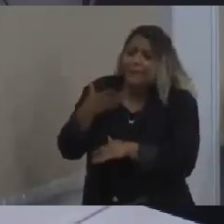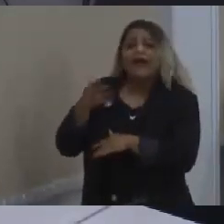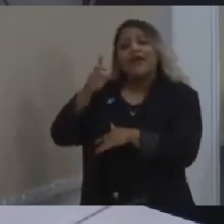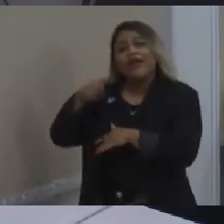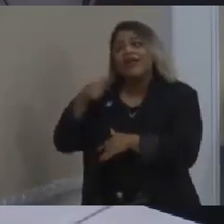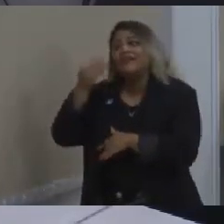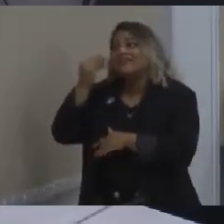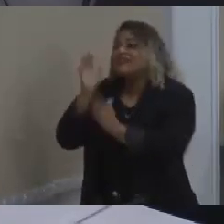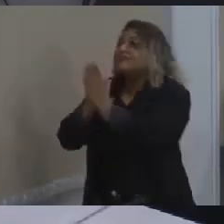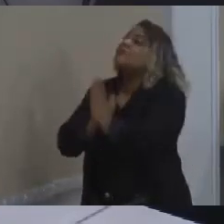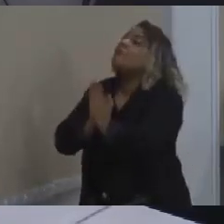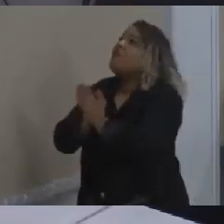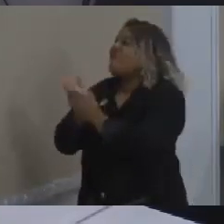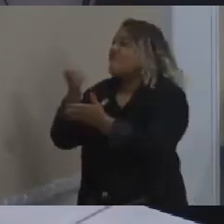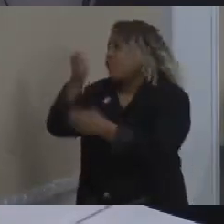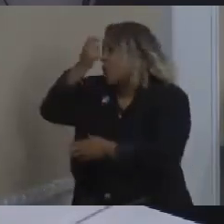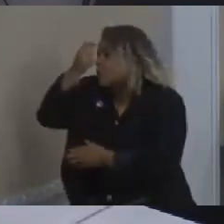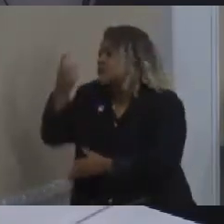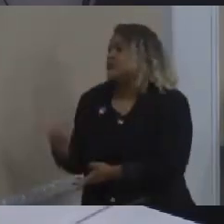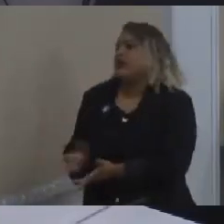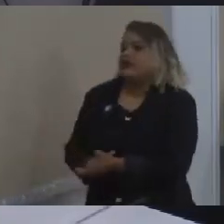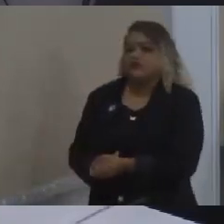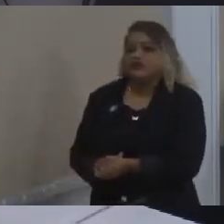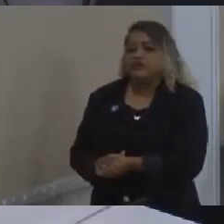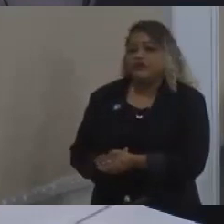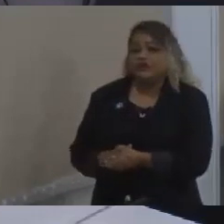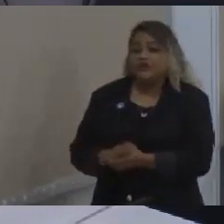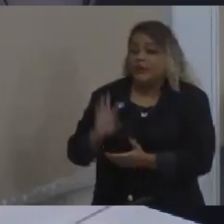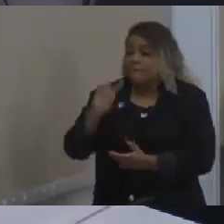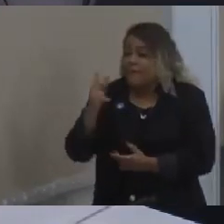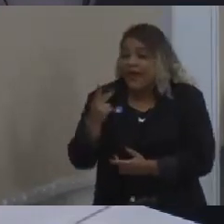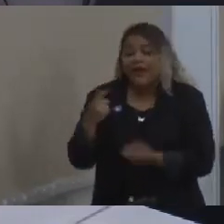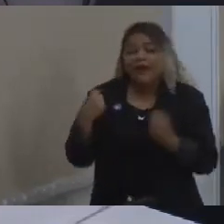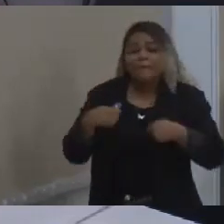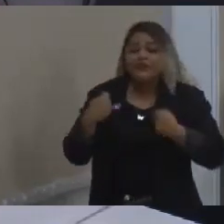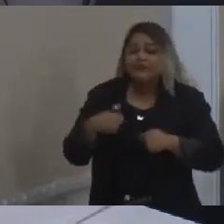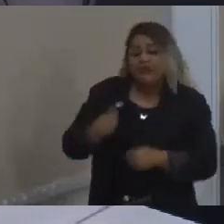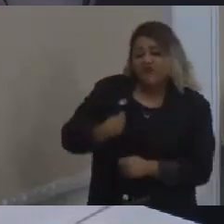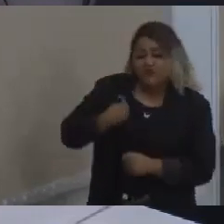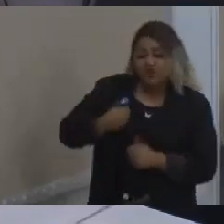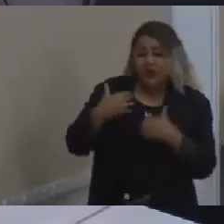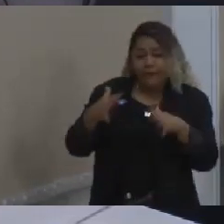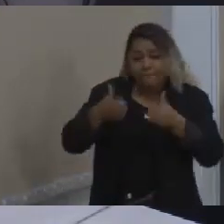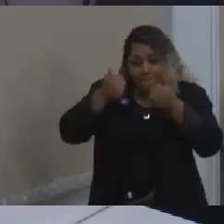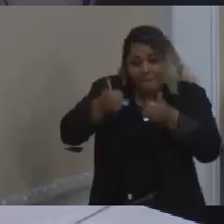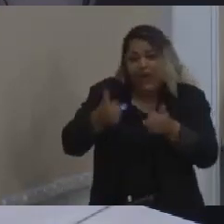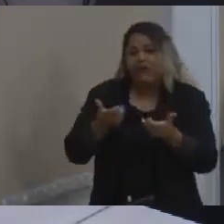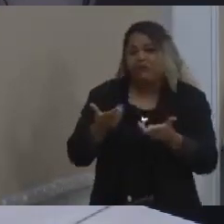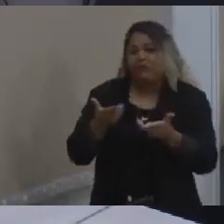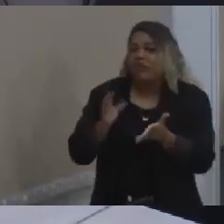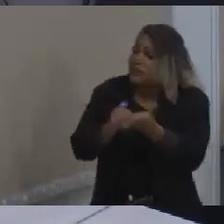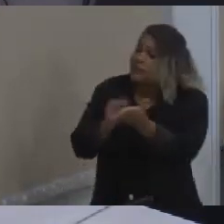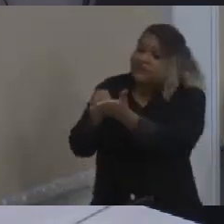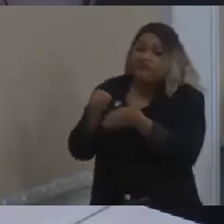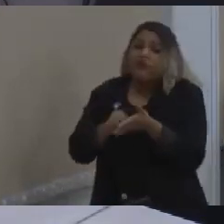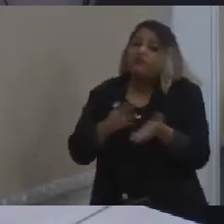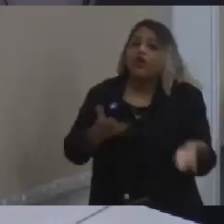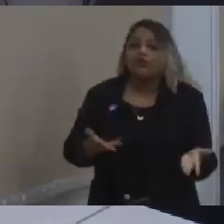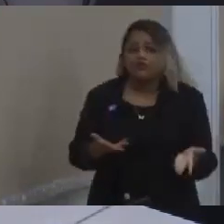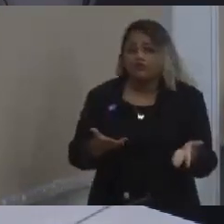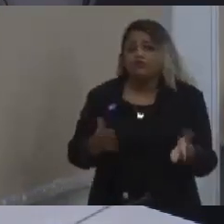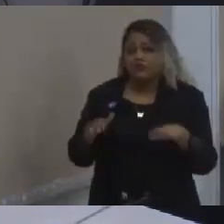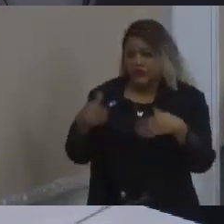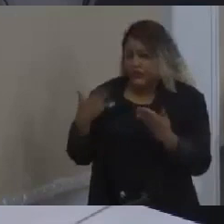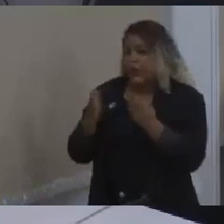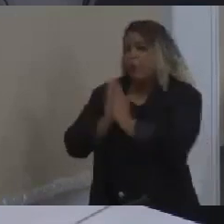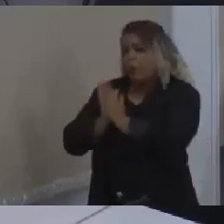enxergar que a cidade tem que funcionar de uma forma eficiente e que não está acontecendo. Então, peço a todos os secretários com essa